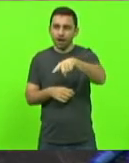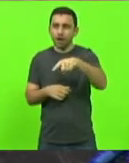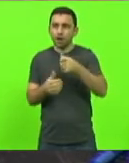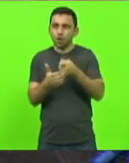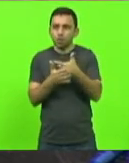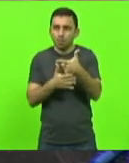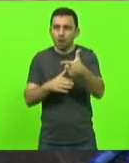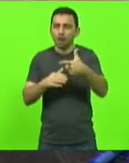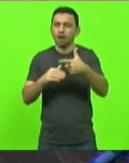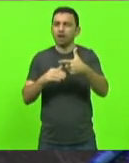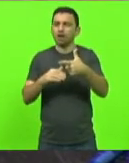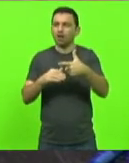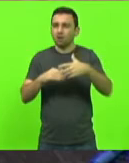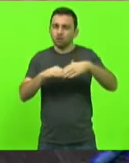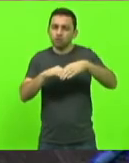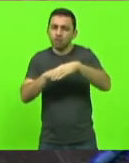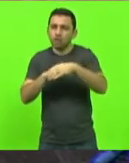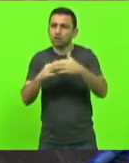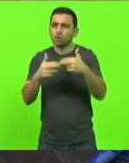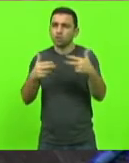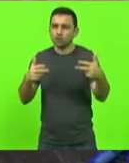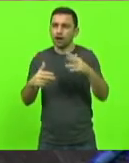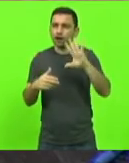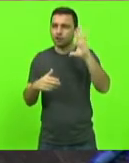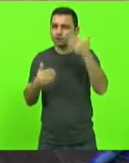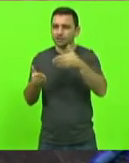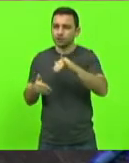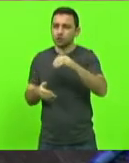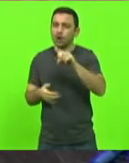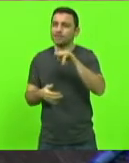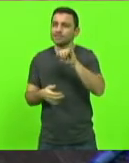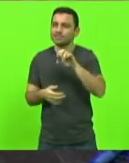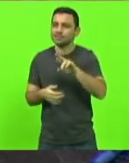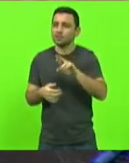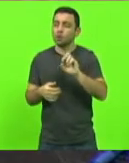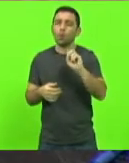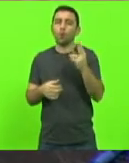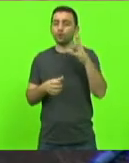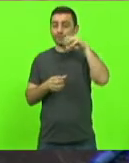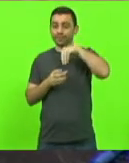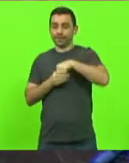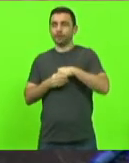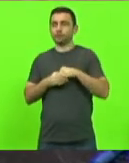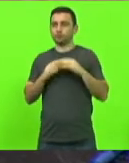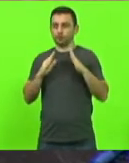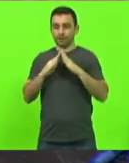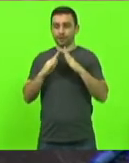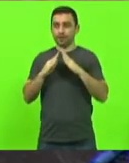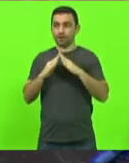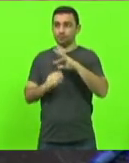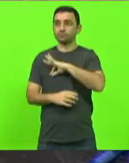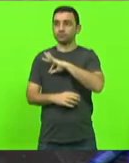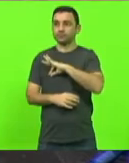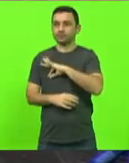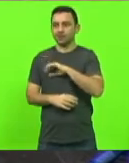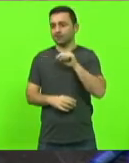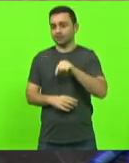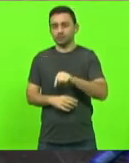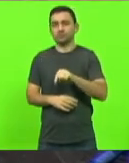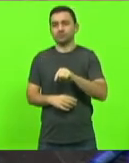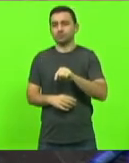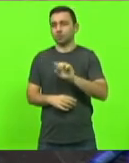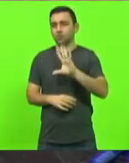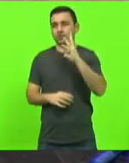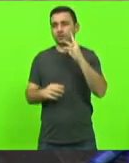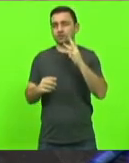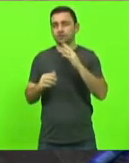filho dele, como foi o que aconteceu com o Joacir, do que um oficial que está dentro do gabinete, com todo o respeito e admiração que eu tenho pelo trabalho dos oficiais no